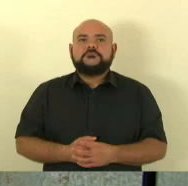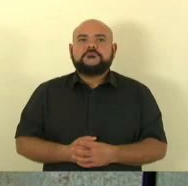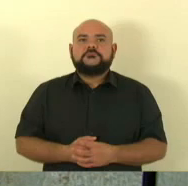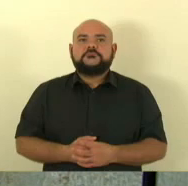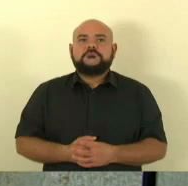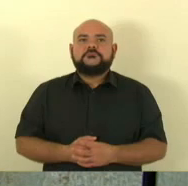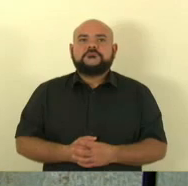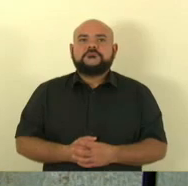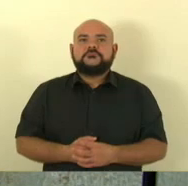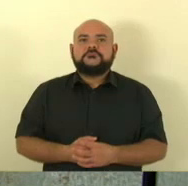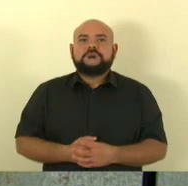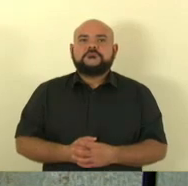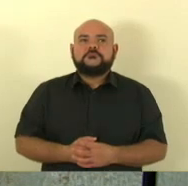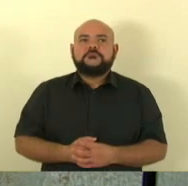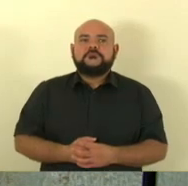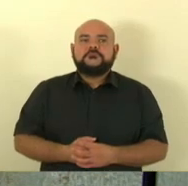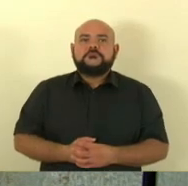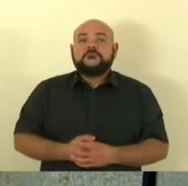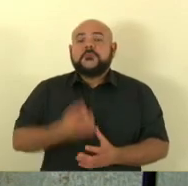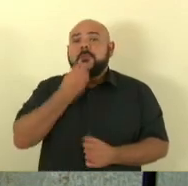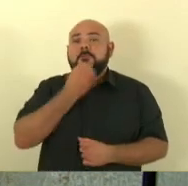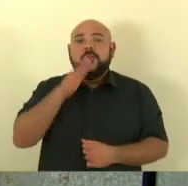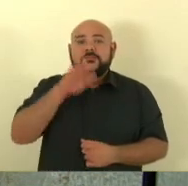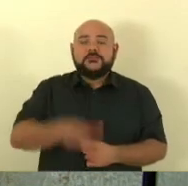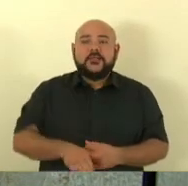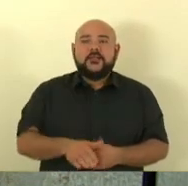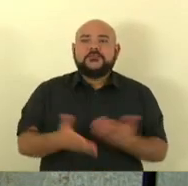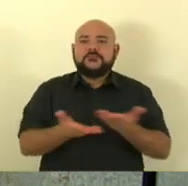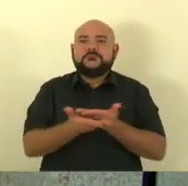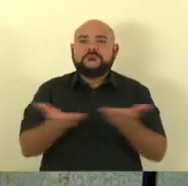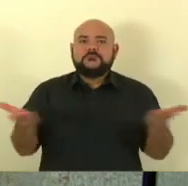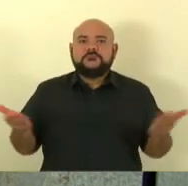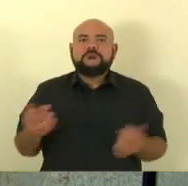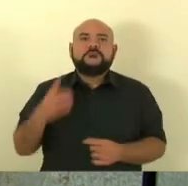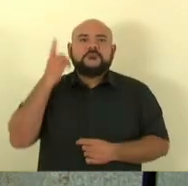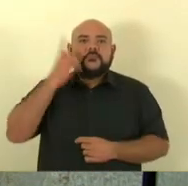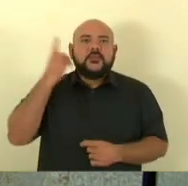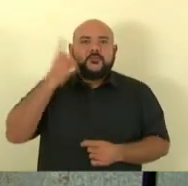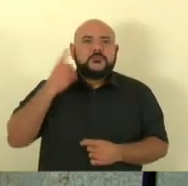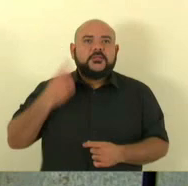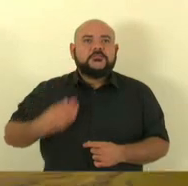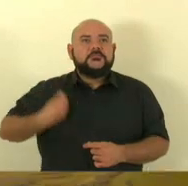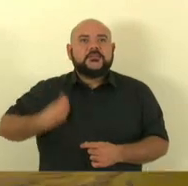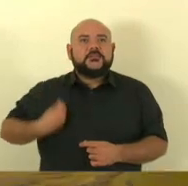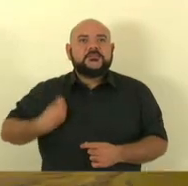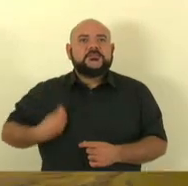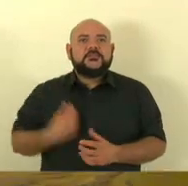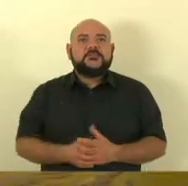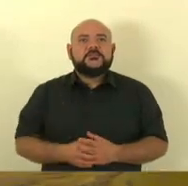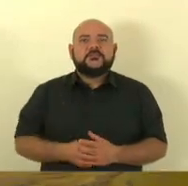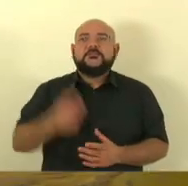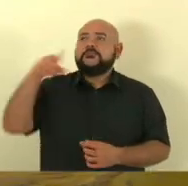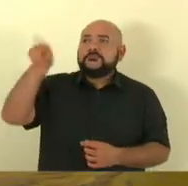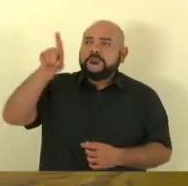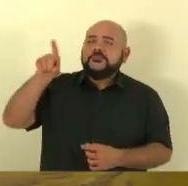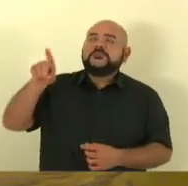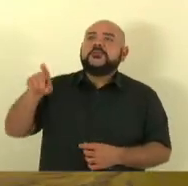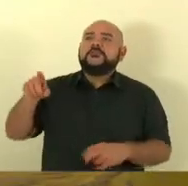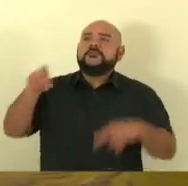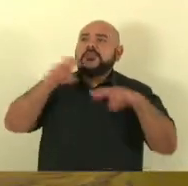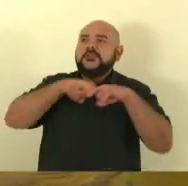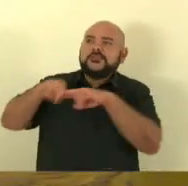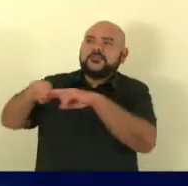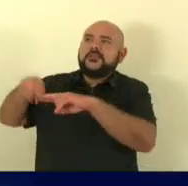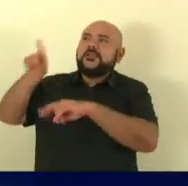Boa tarde a todos, aos excelentíssimos senhores deputados que aqui estão, a todos que estão aí nas